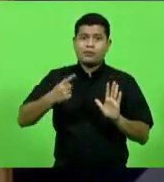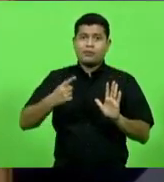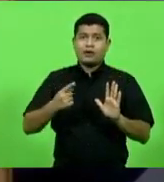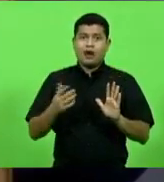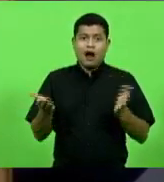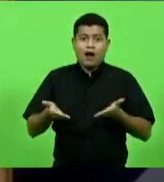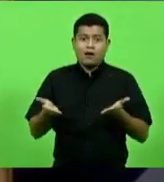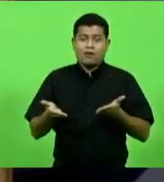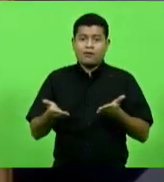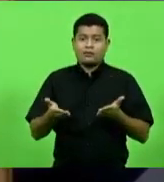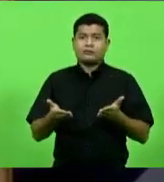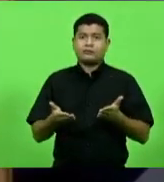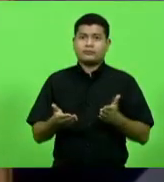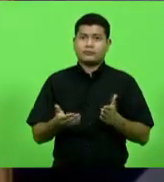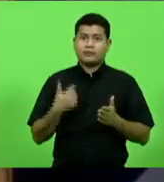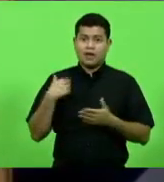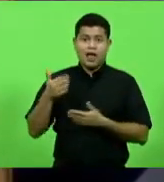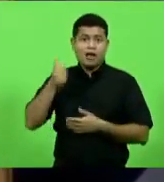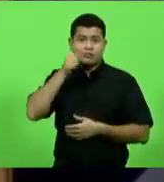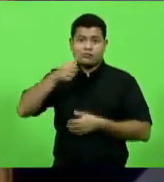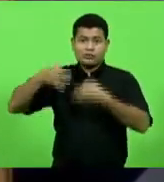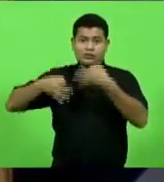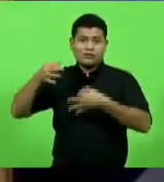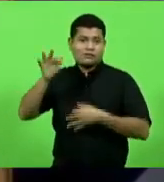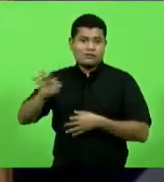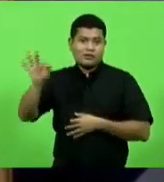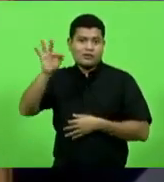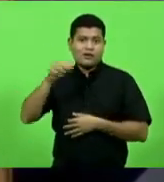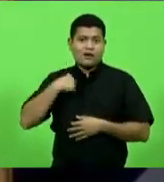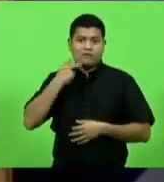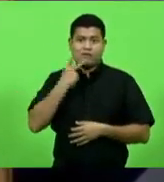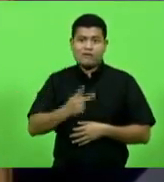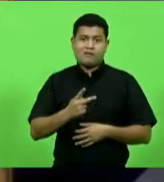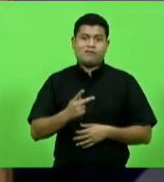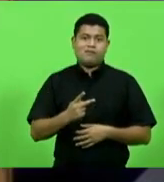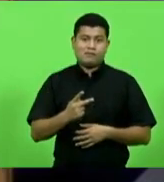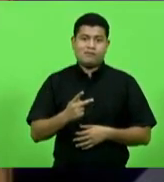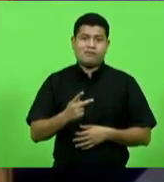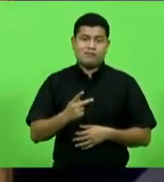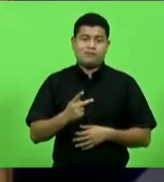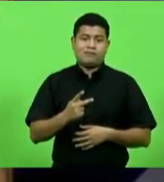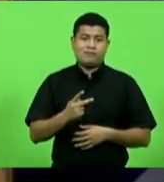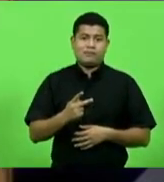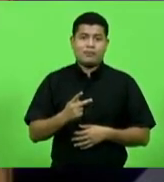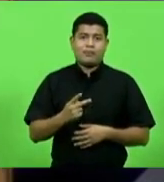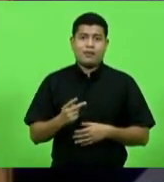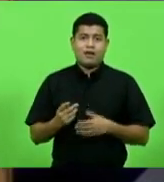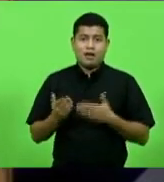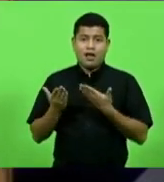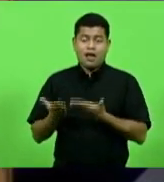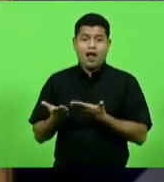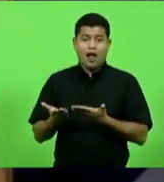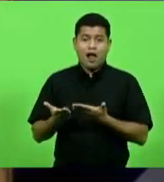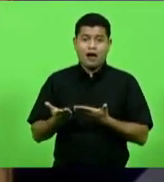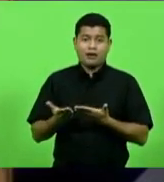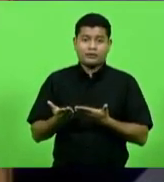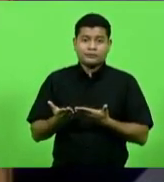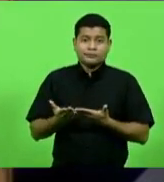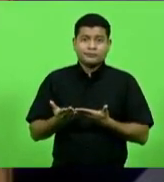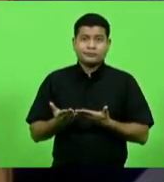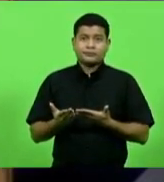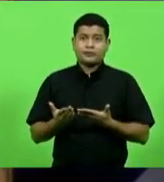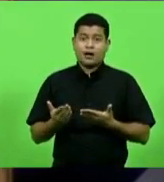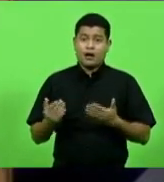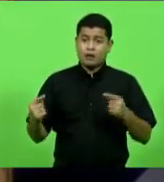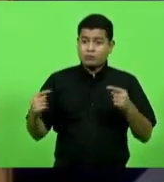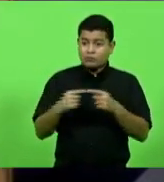está em negrito, a juíza federal fala em que pese a ciência deva ser dada em relação tanto à prisão